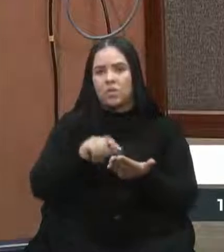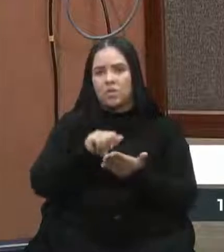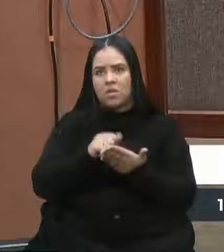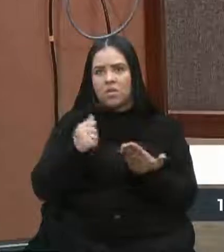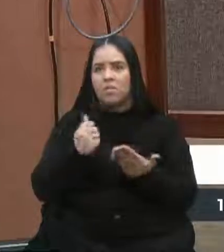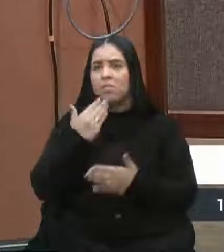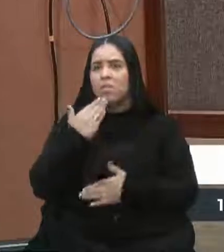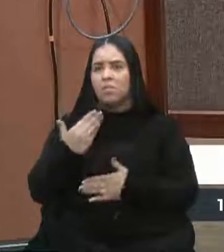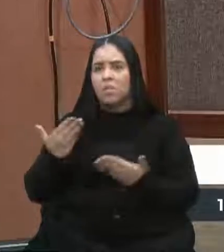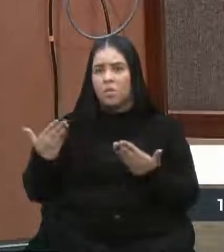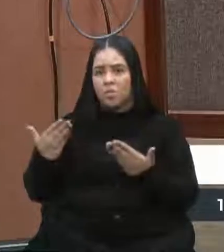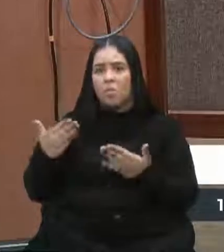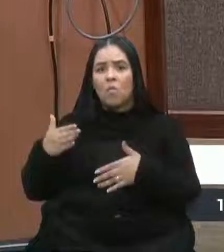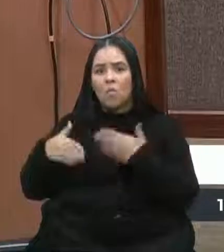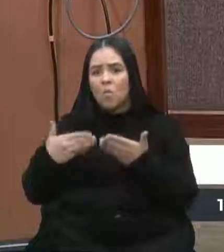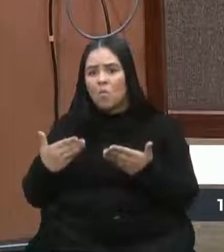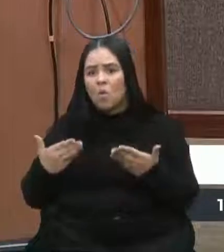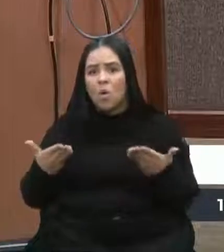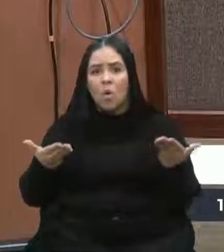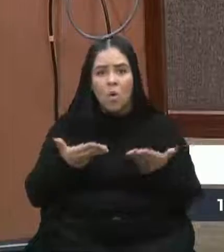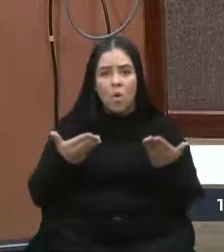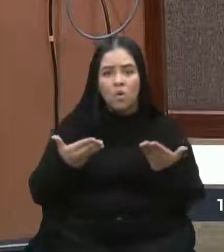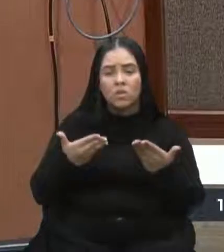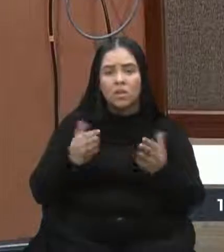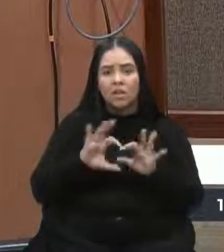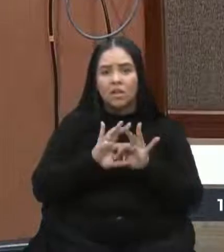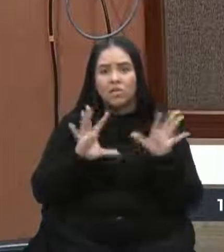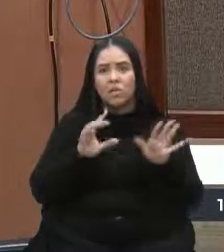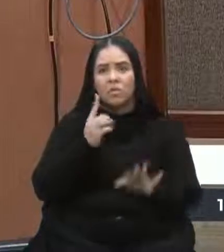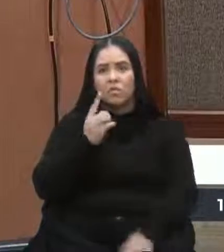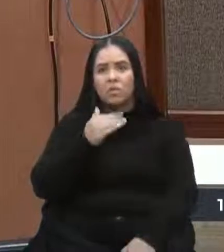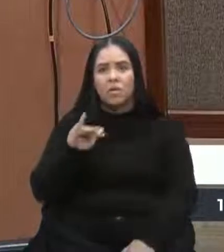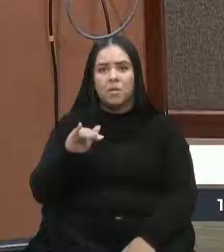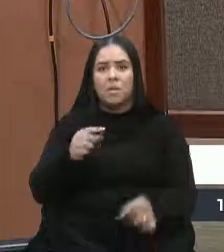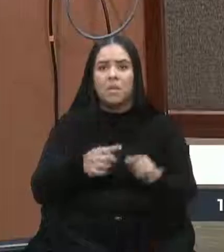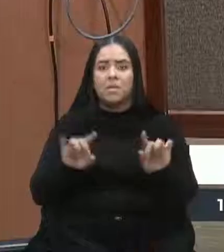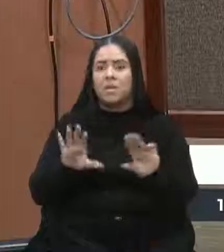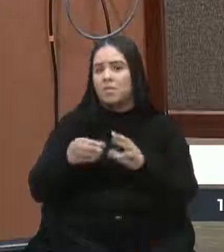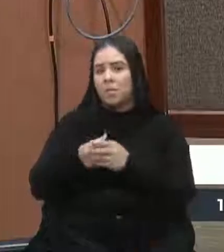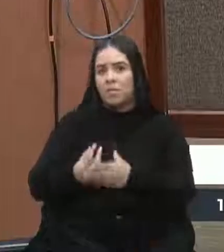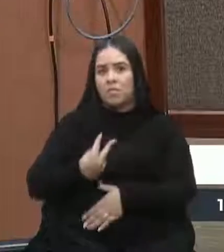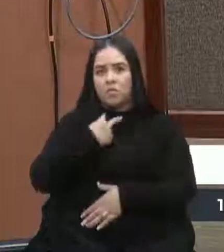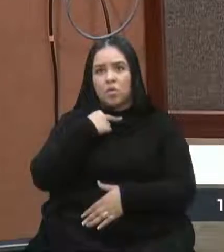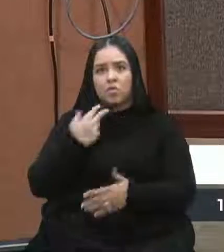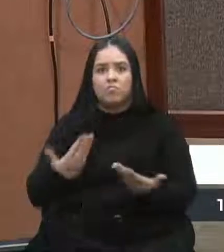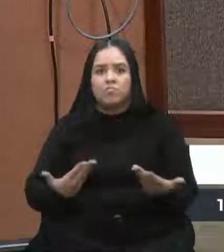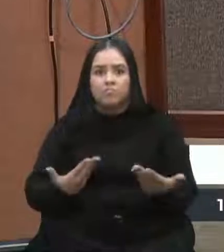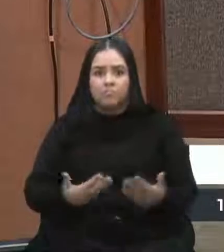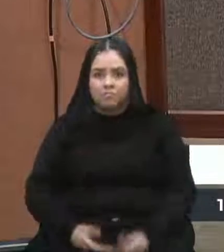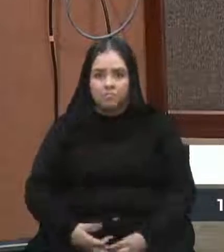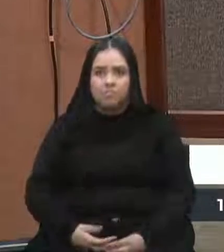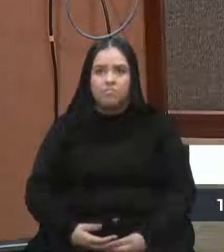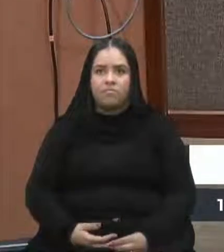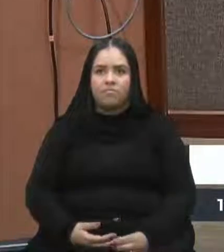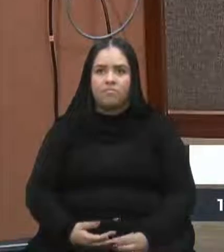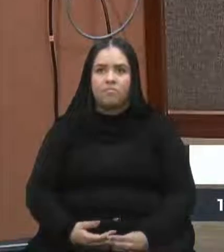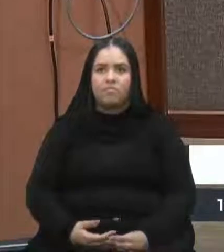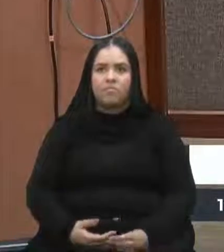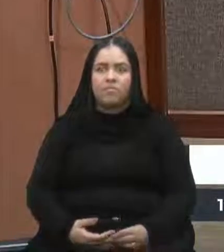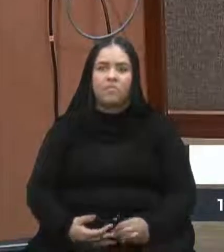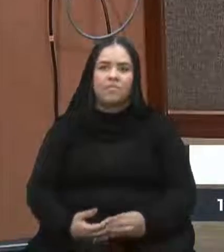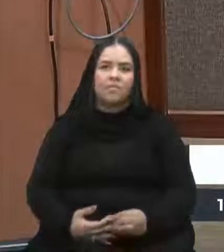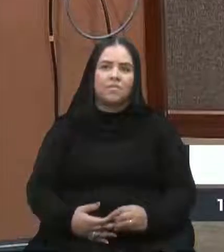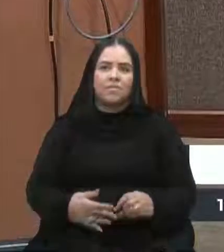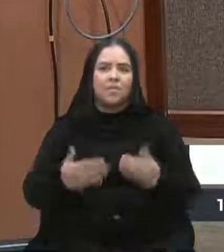pedido ontem, para hoje, ela estava hoje disponível a uma e meia, mas hoje a equipe não podia, a bancada. Então, vamos com calma, né,